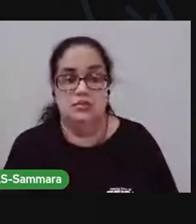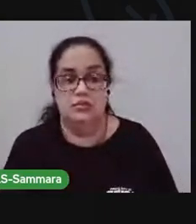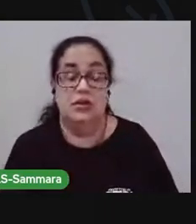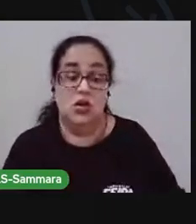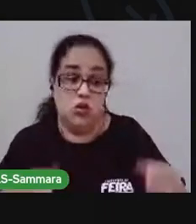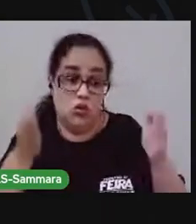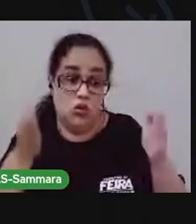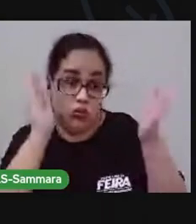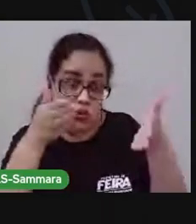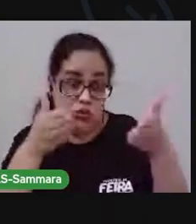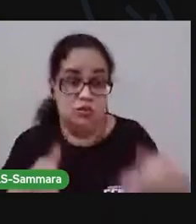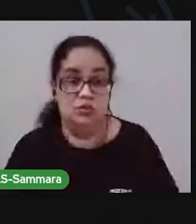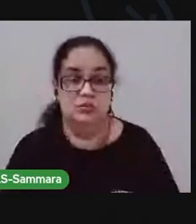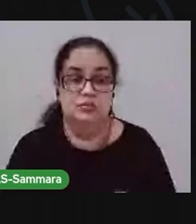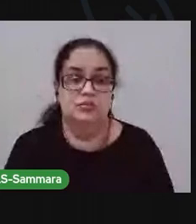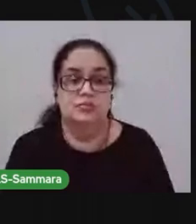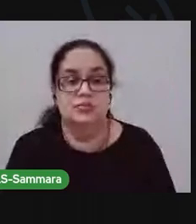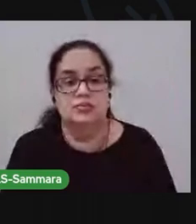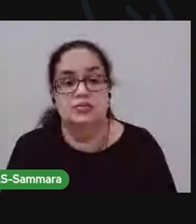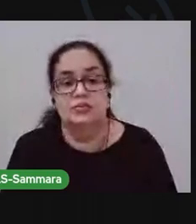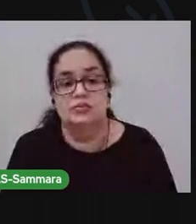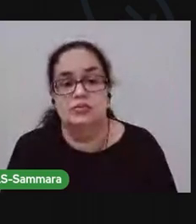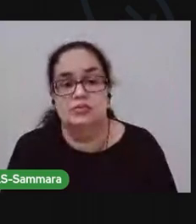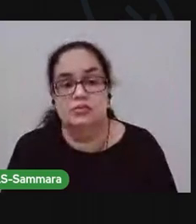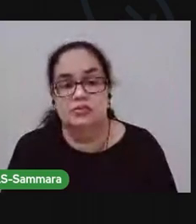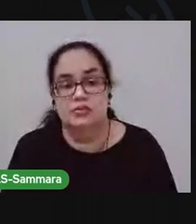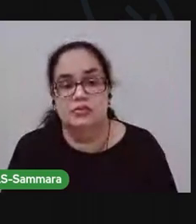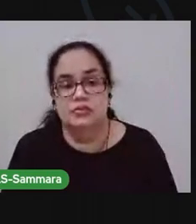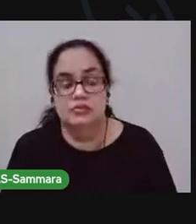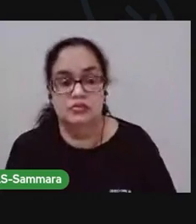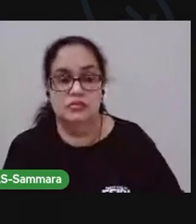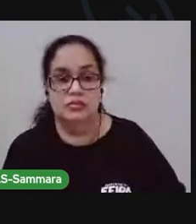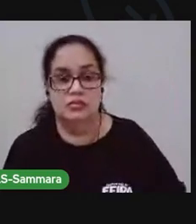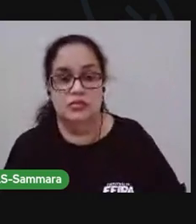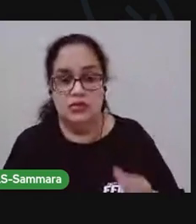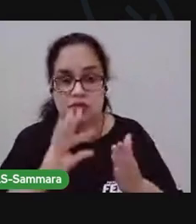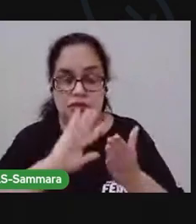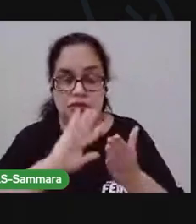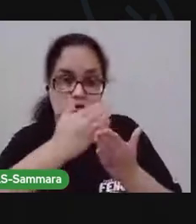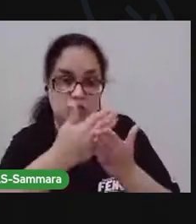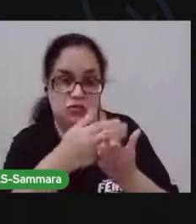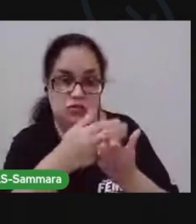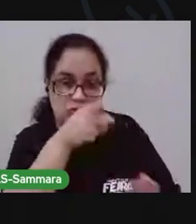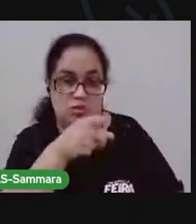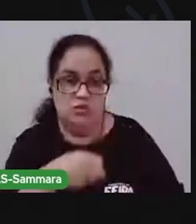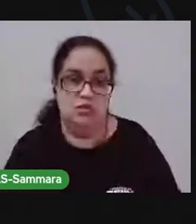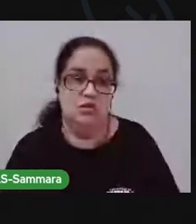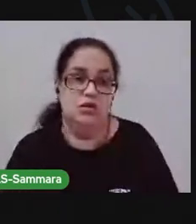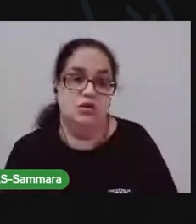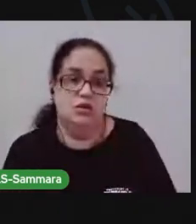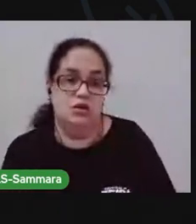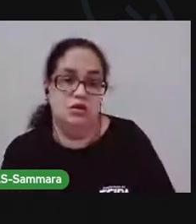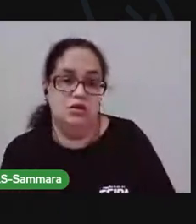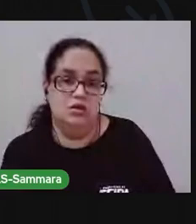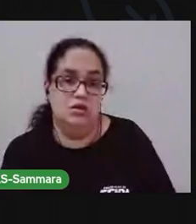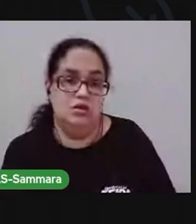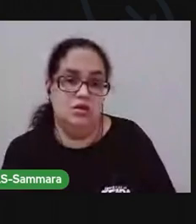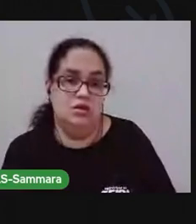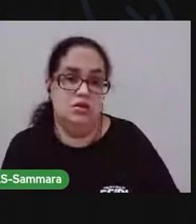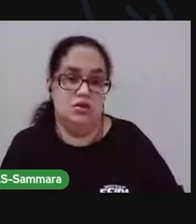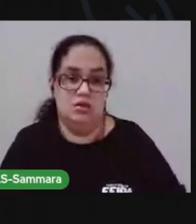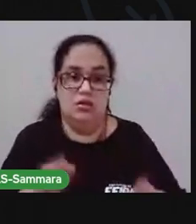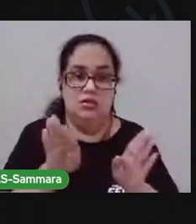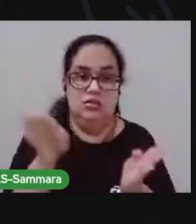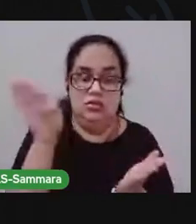Agora, a gente vai pegar... Abrir ela de novo. Tá vendo? Tá vendo a marcação da